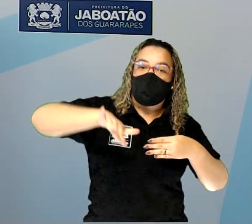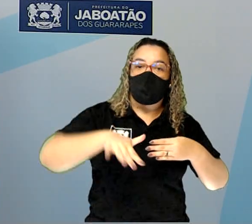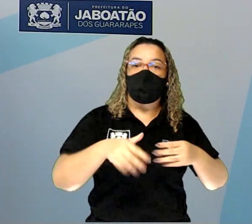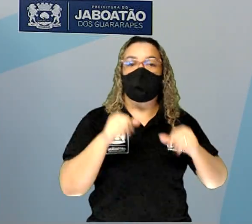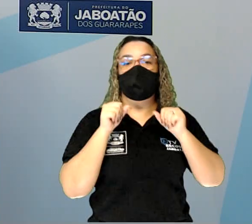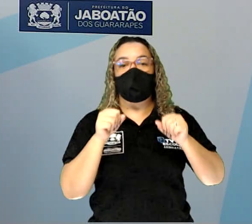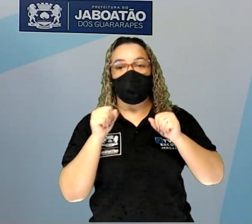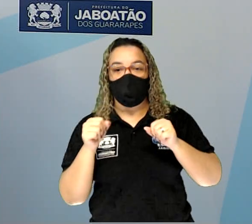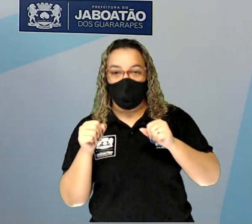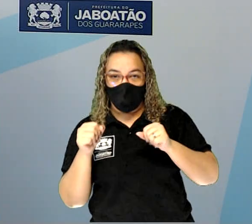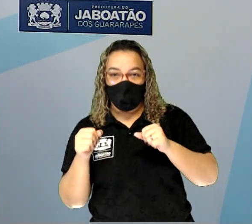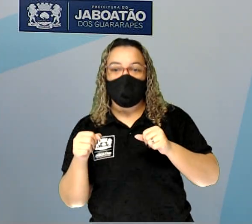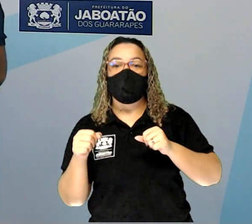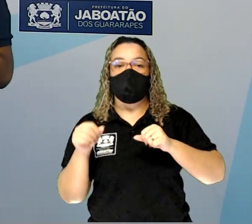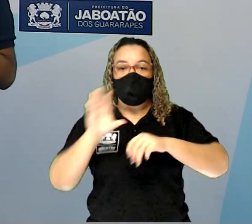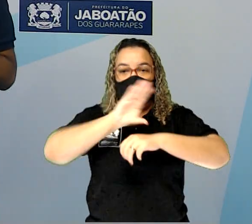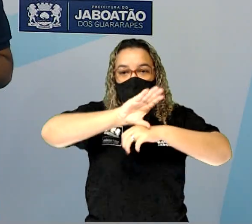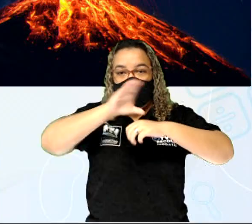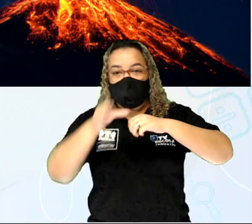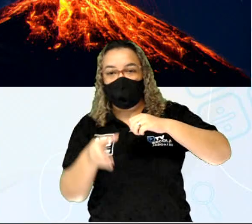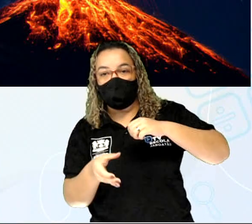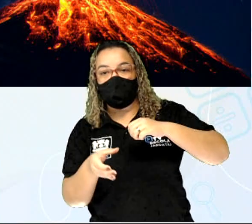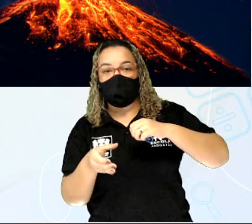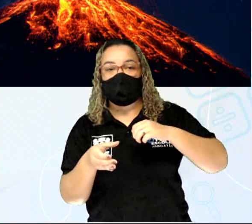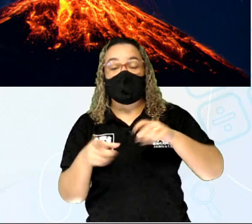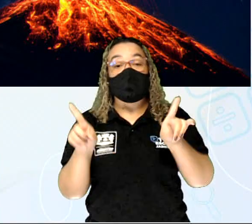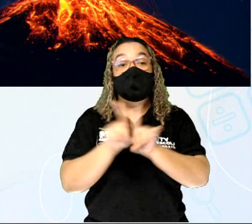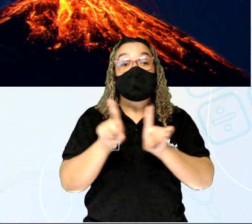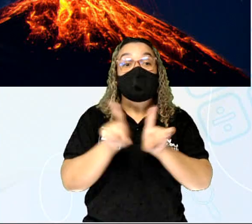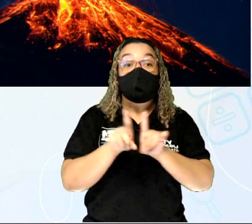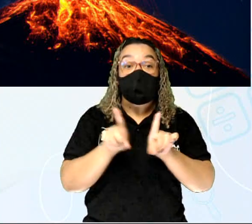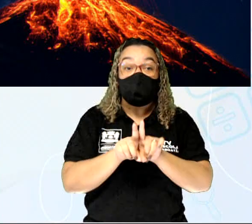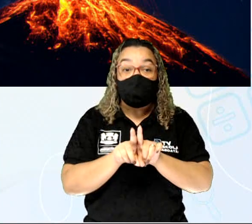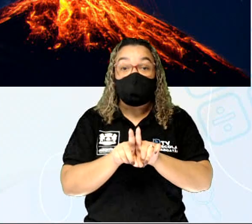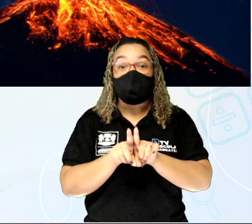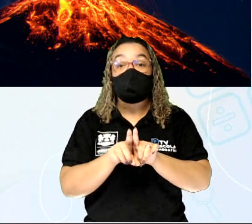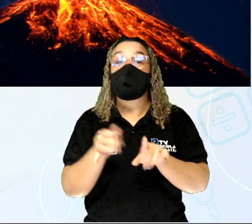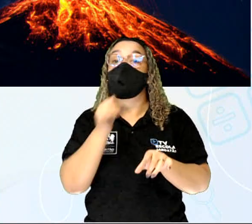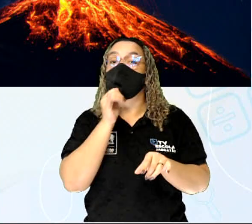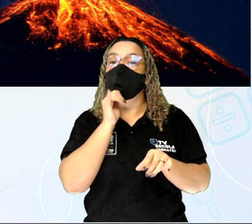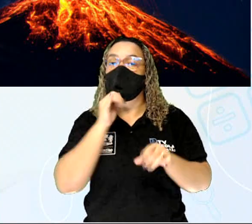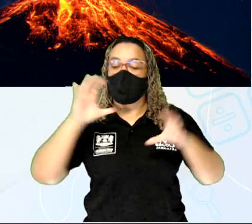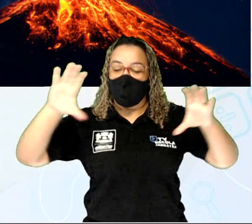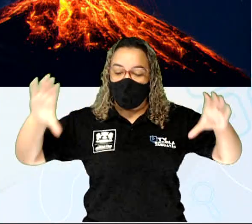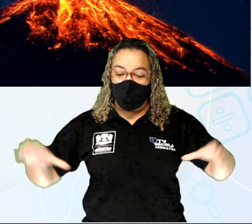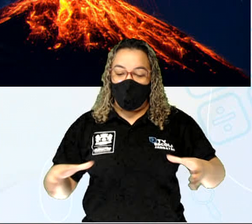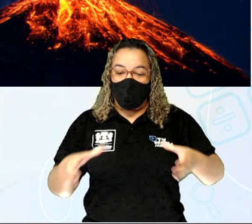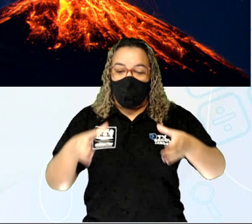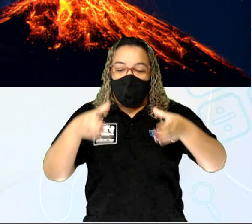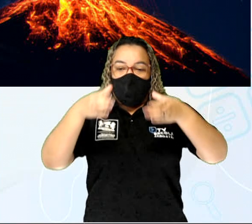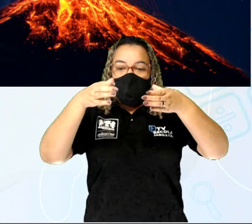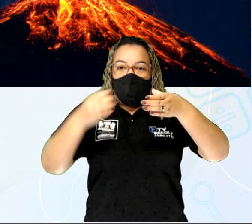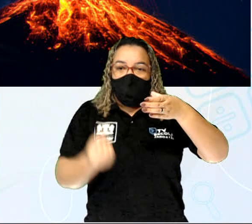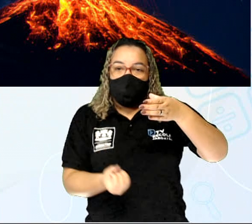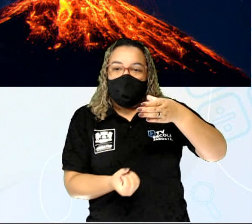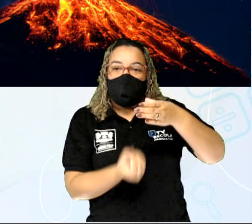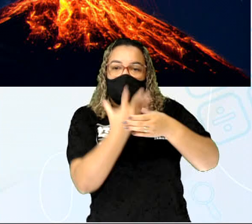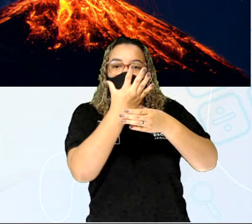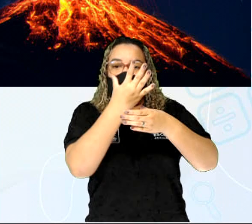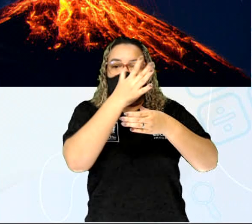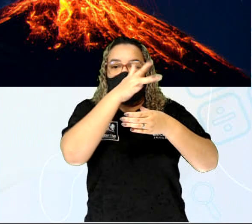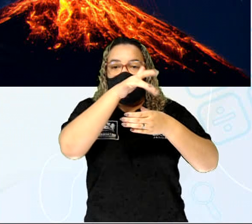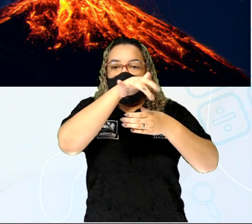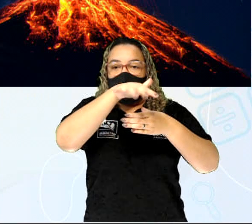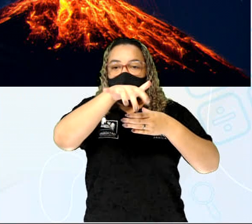chegar até a costa. E nós temos o exemplo do vulcanismo, que ele acontece tanto nas áreas